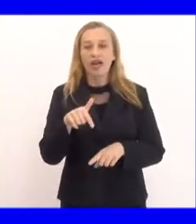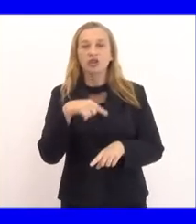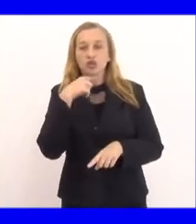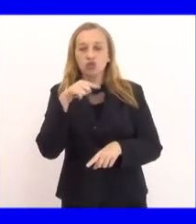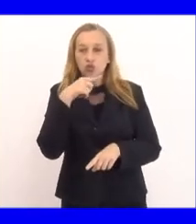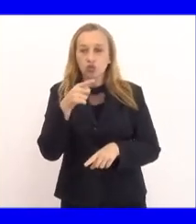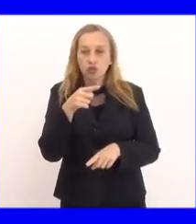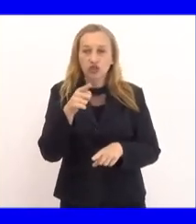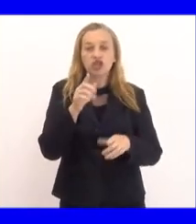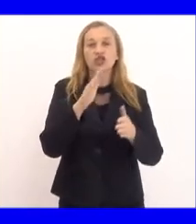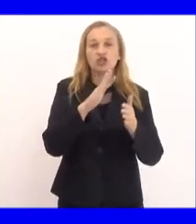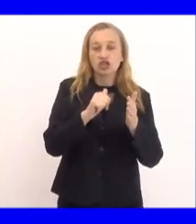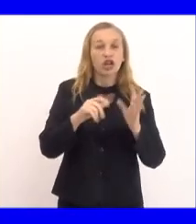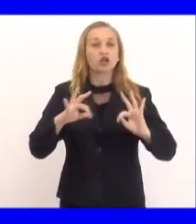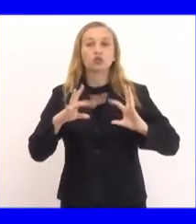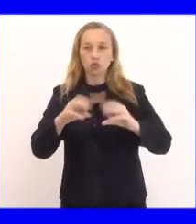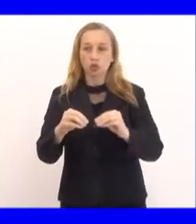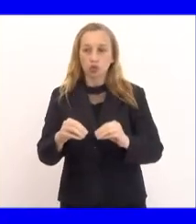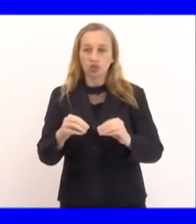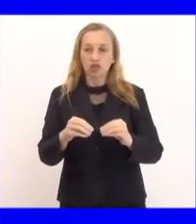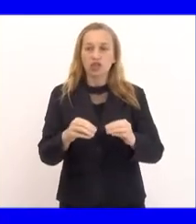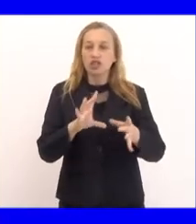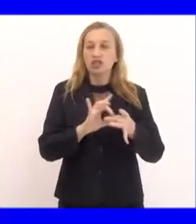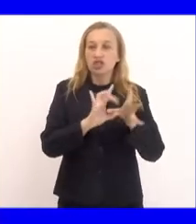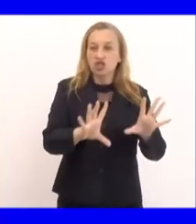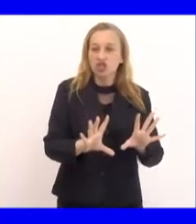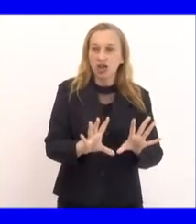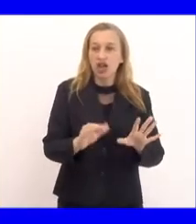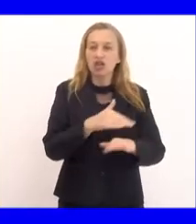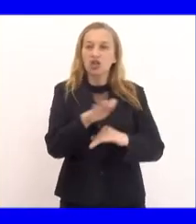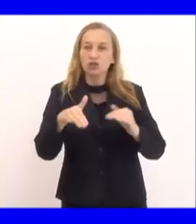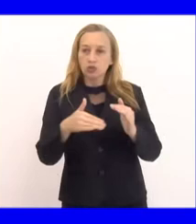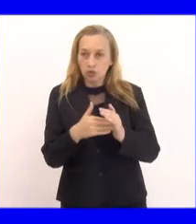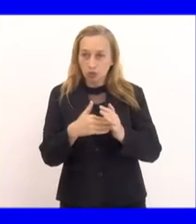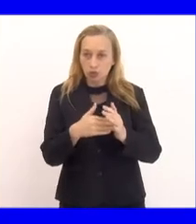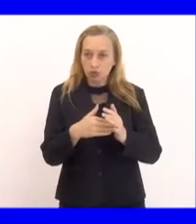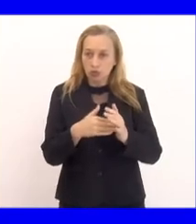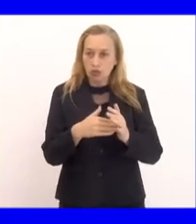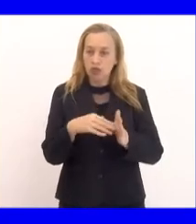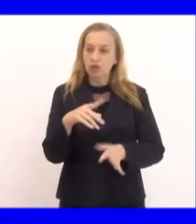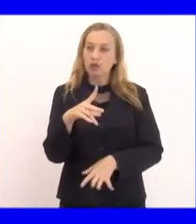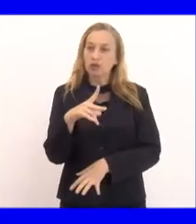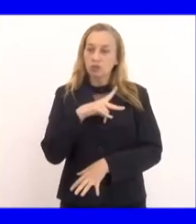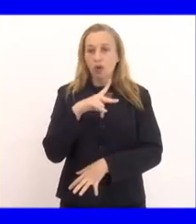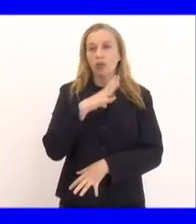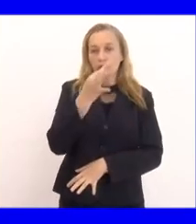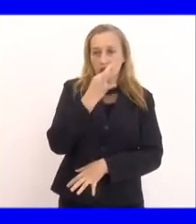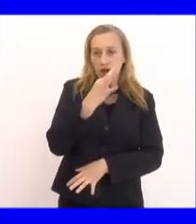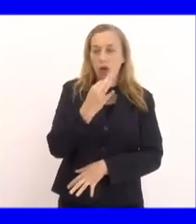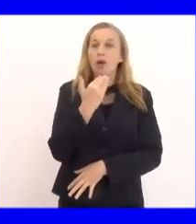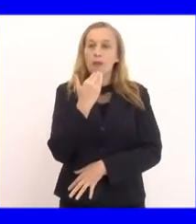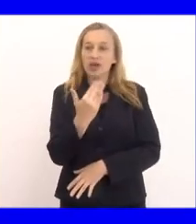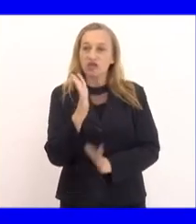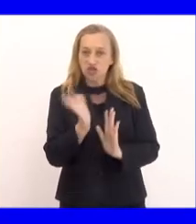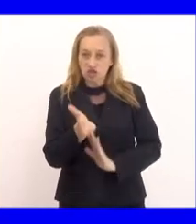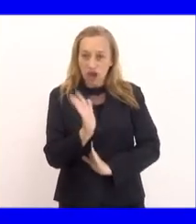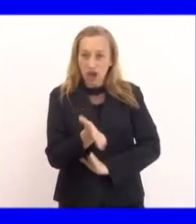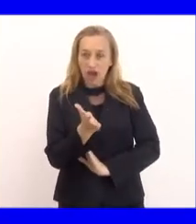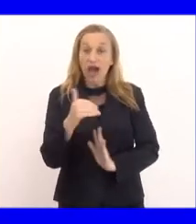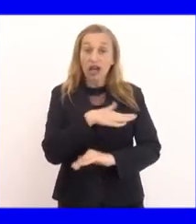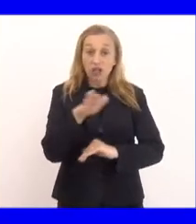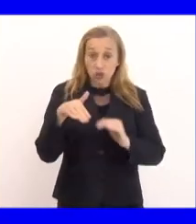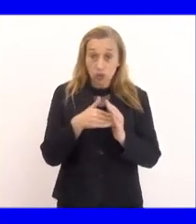prestar esclarecimentos à população e deixar que os responsáveis tirem as suas próprias conclusões. Eu peço desde já